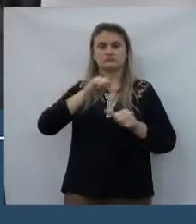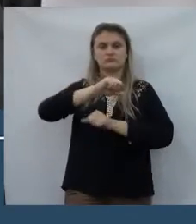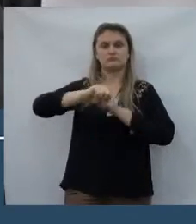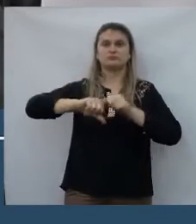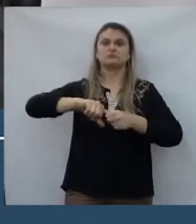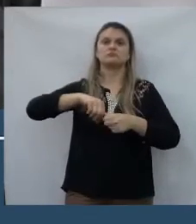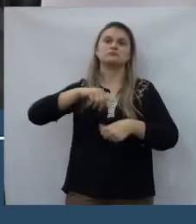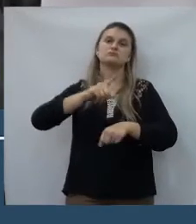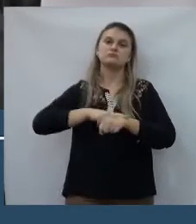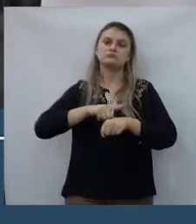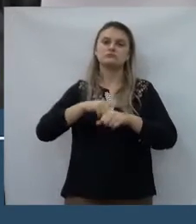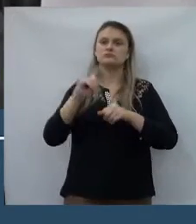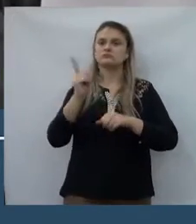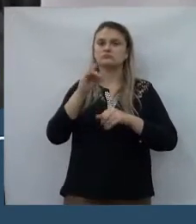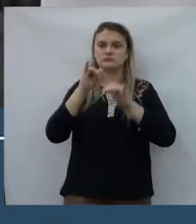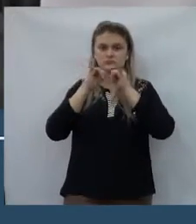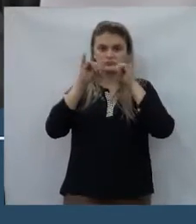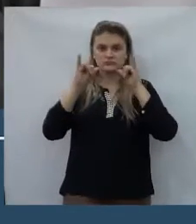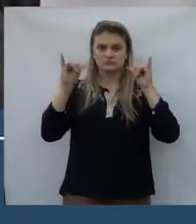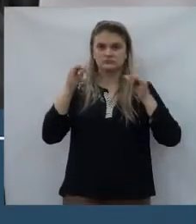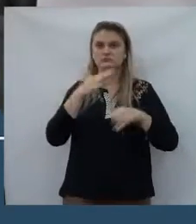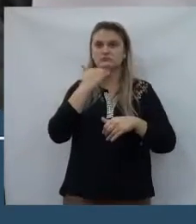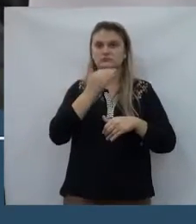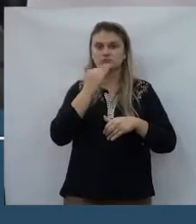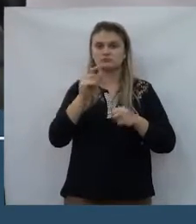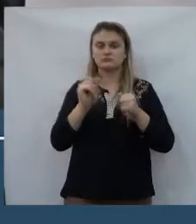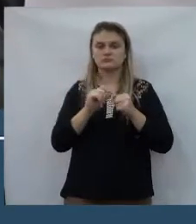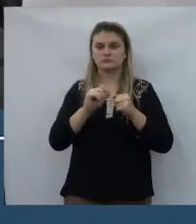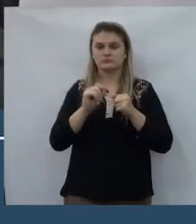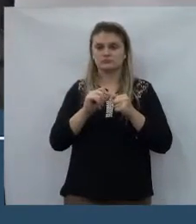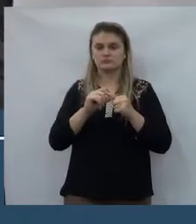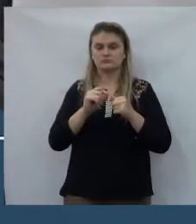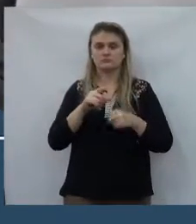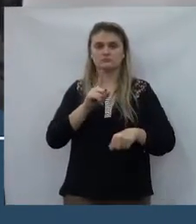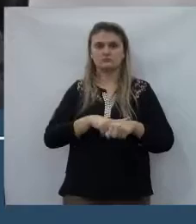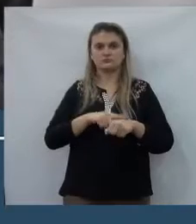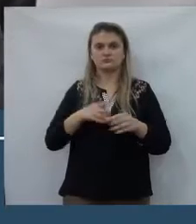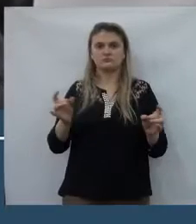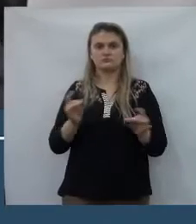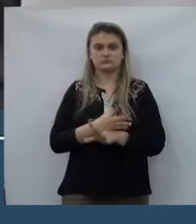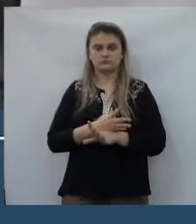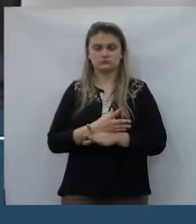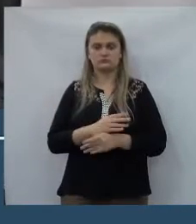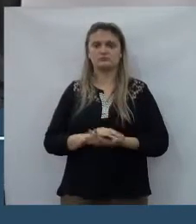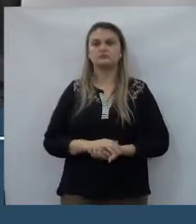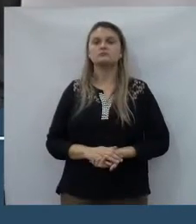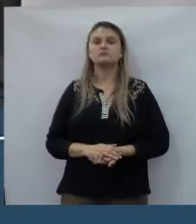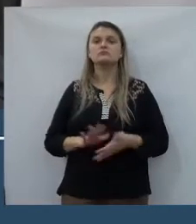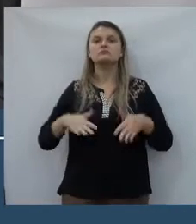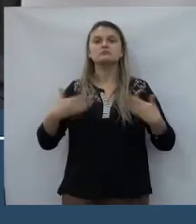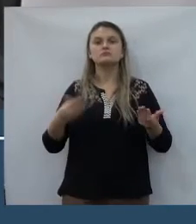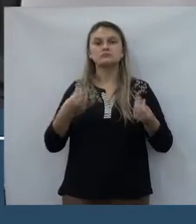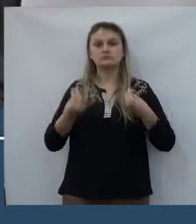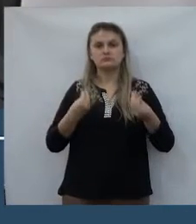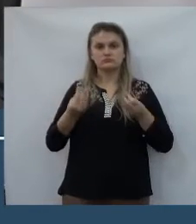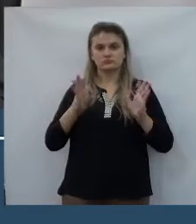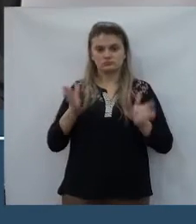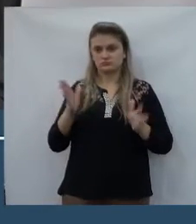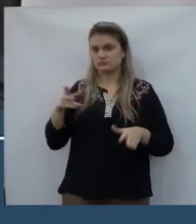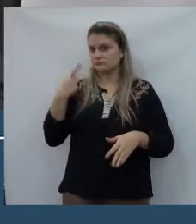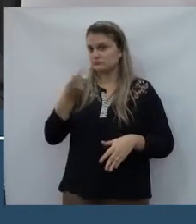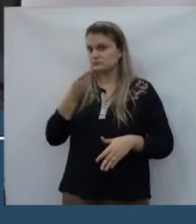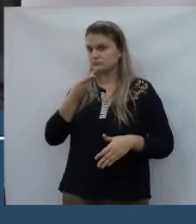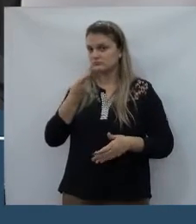os horários sem avisar e faz por sua conta própria. Então, como o senhor falou,